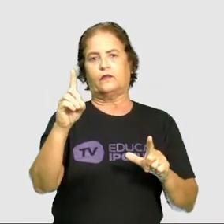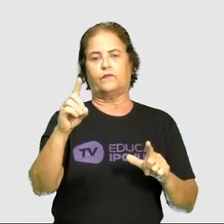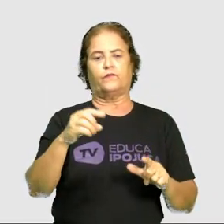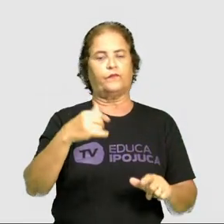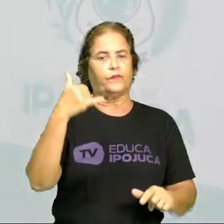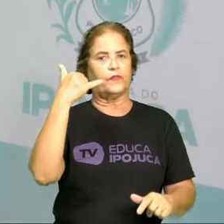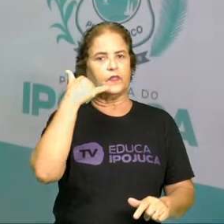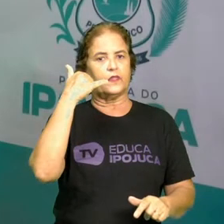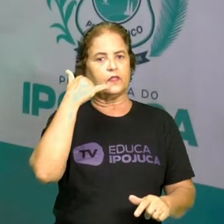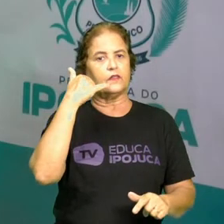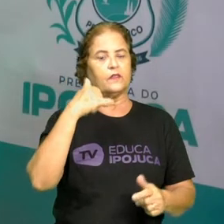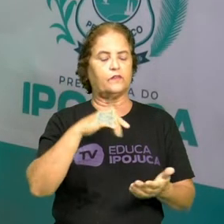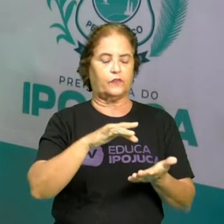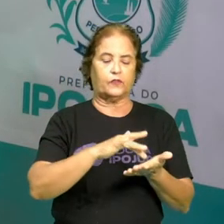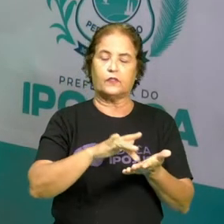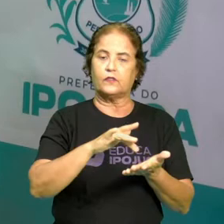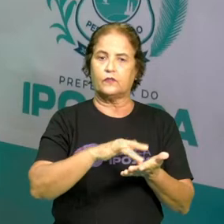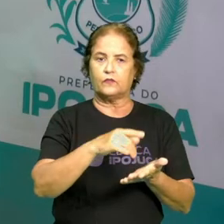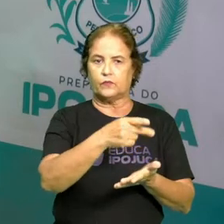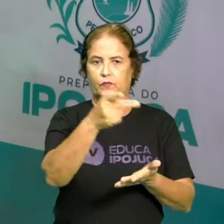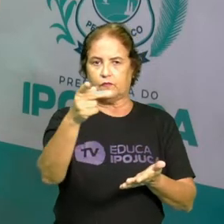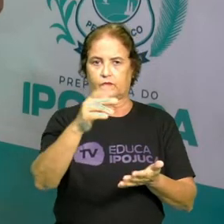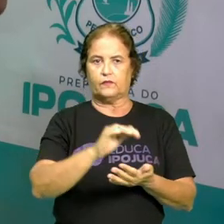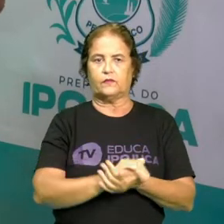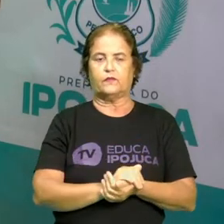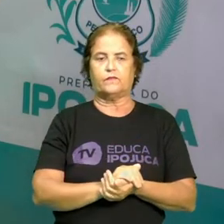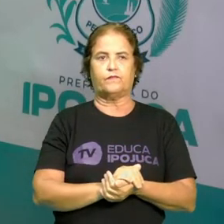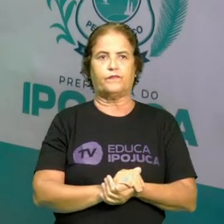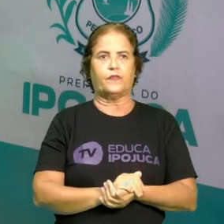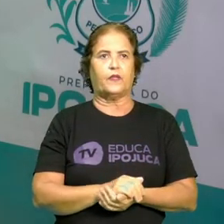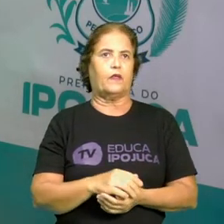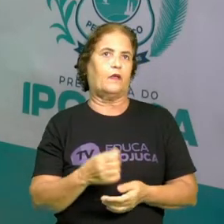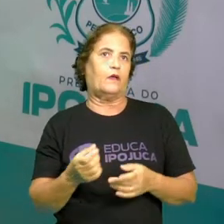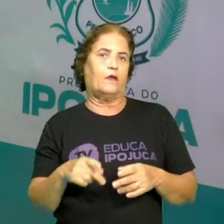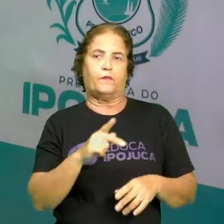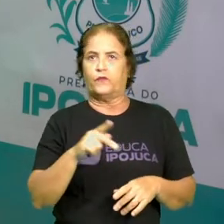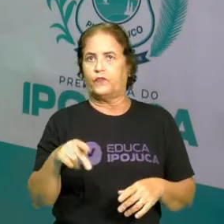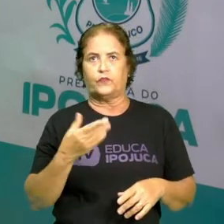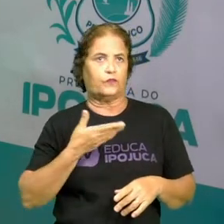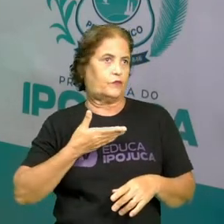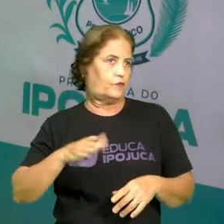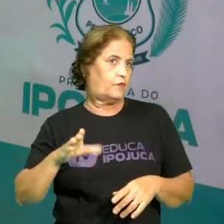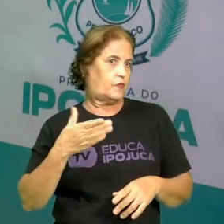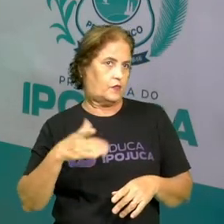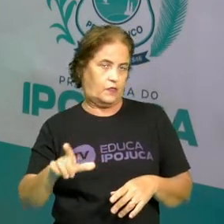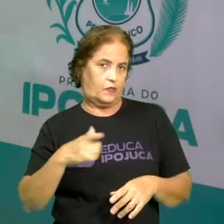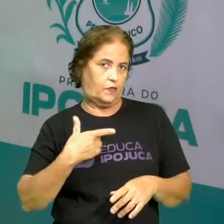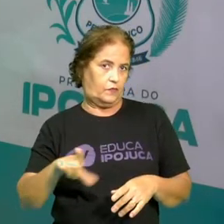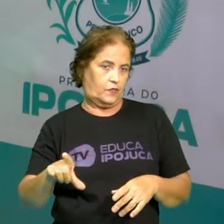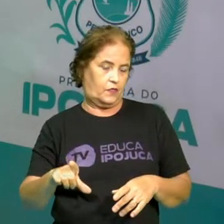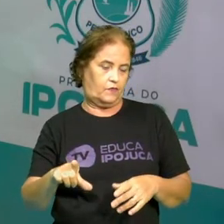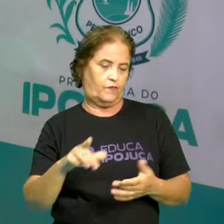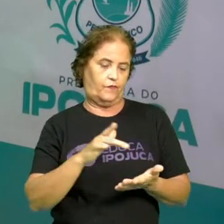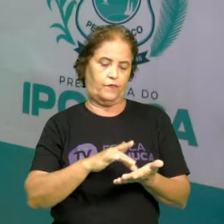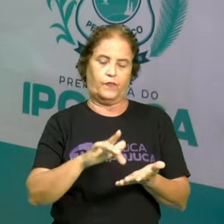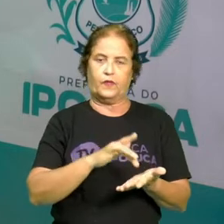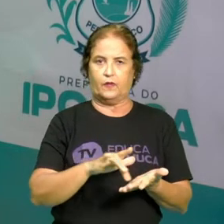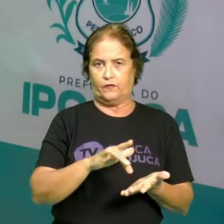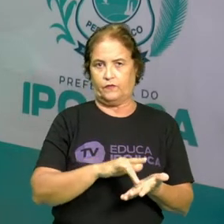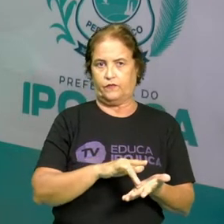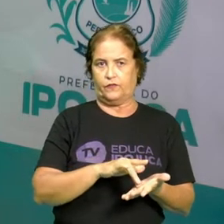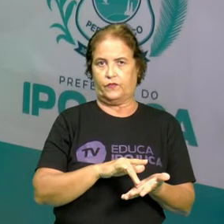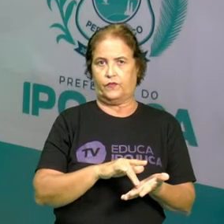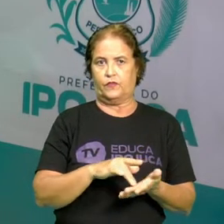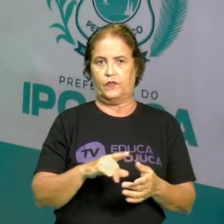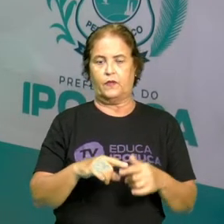telefone que é o número de contato. Ah, professor, eu não tenho número de contato porque eu não tenho celular, mas alguém da